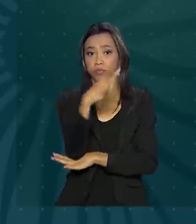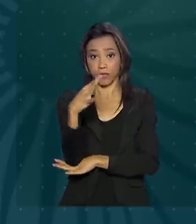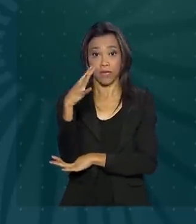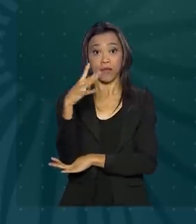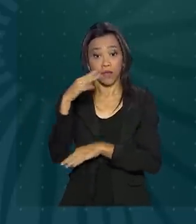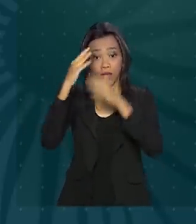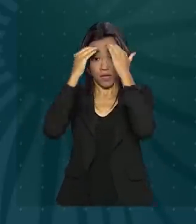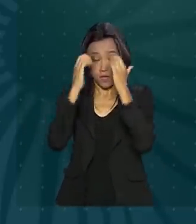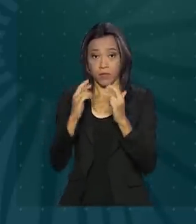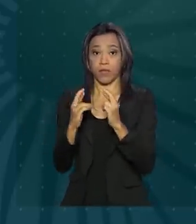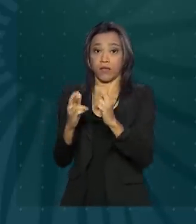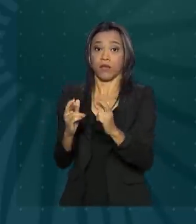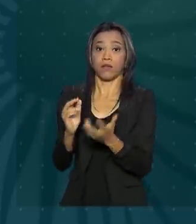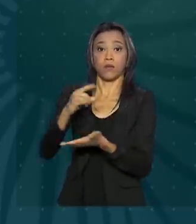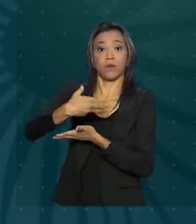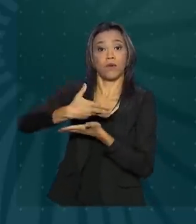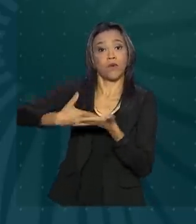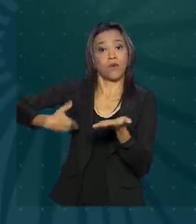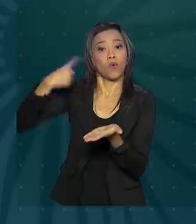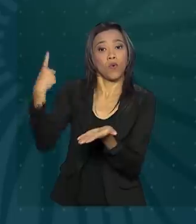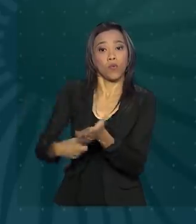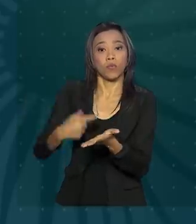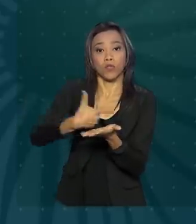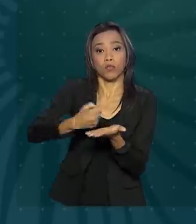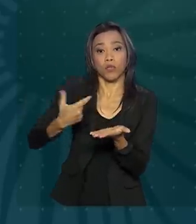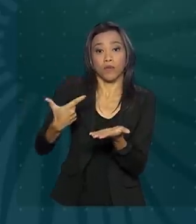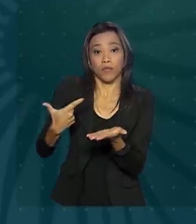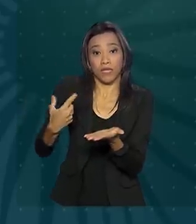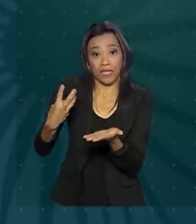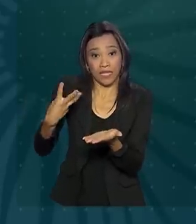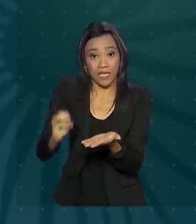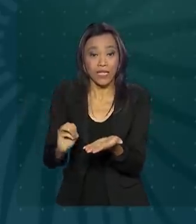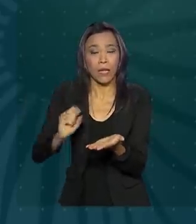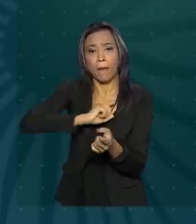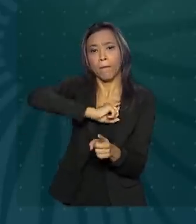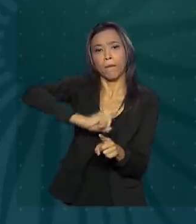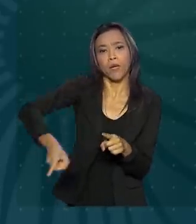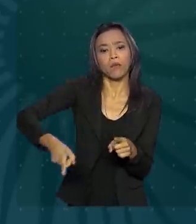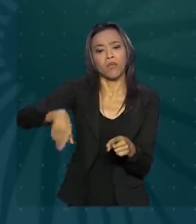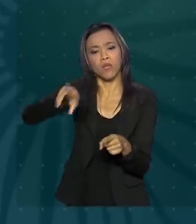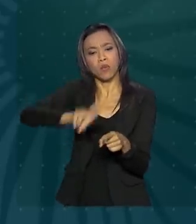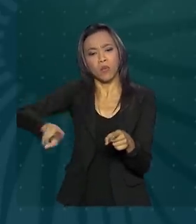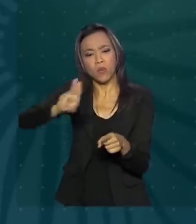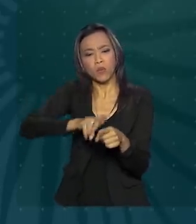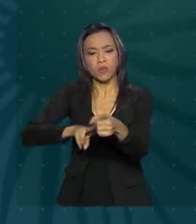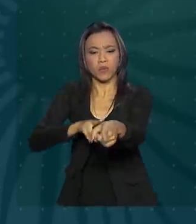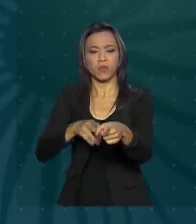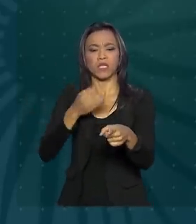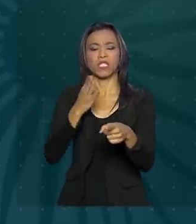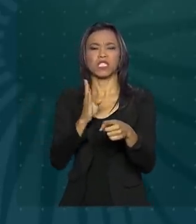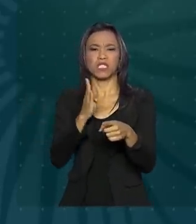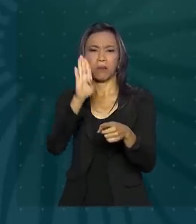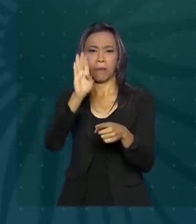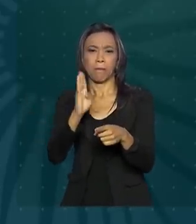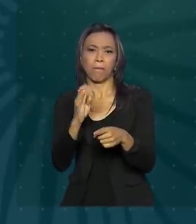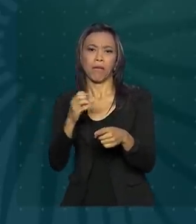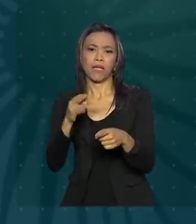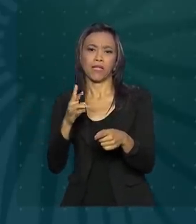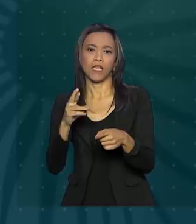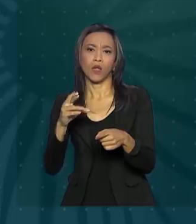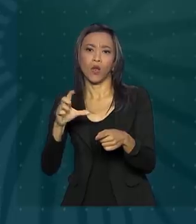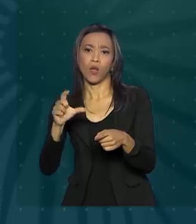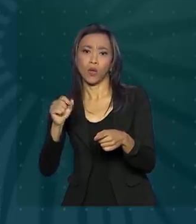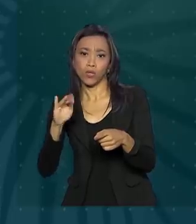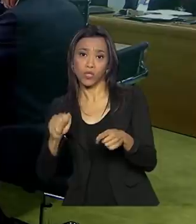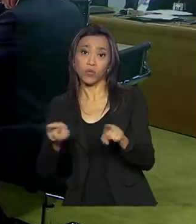2030, apoio a iniciativas que proíbam o uso de armas bacteriológicas e químicas e ao combate